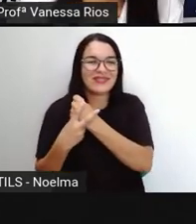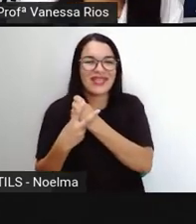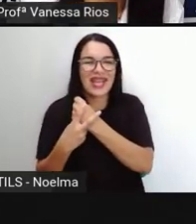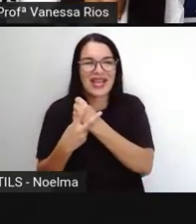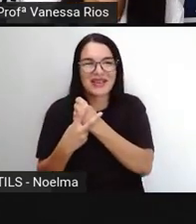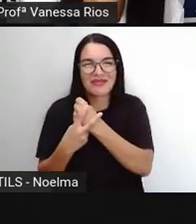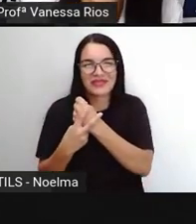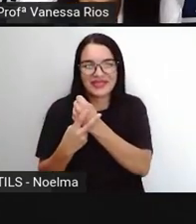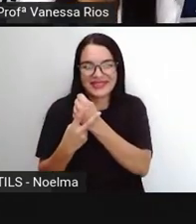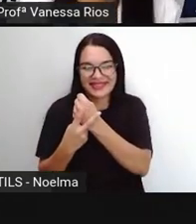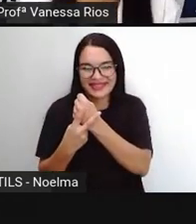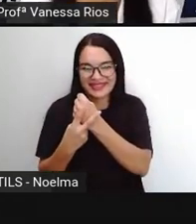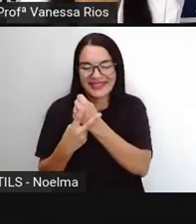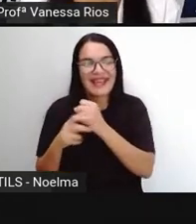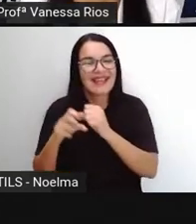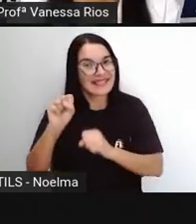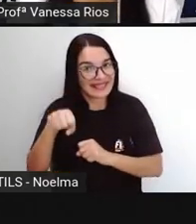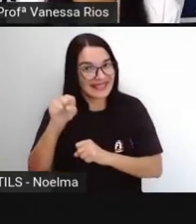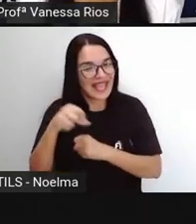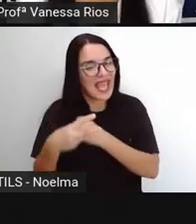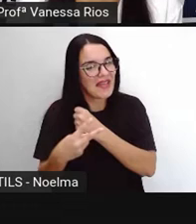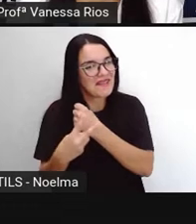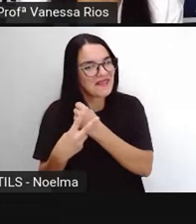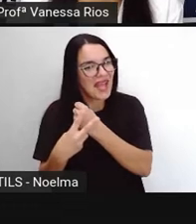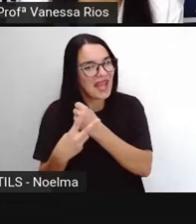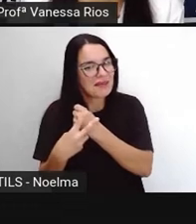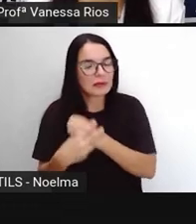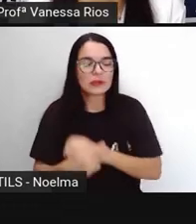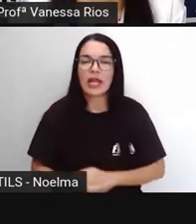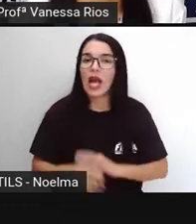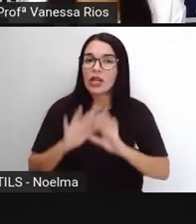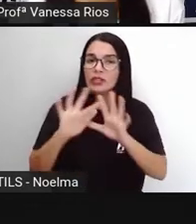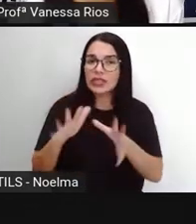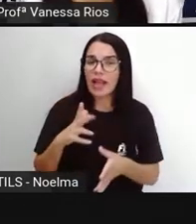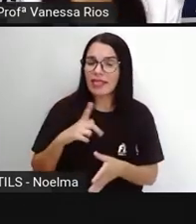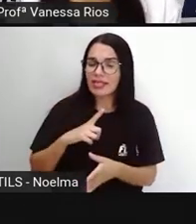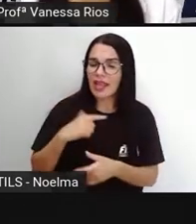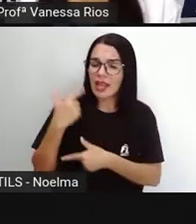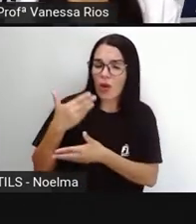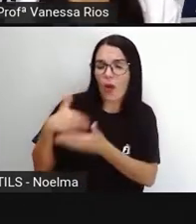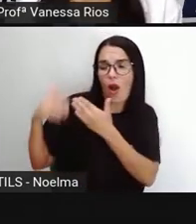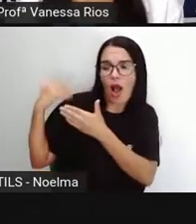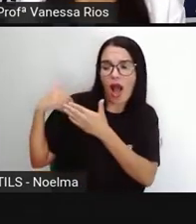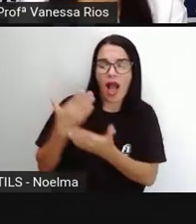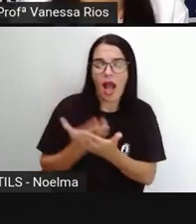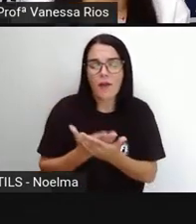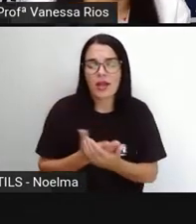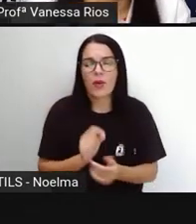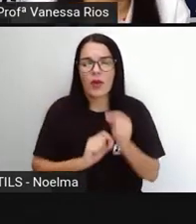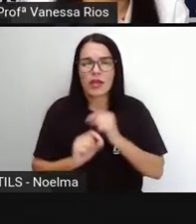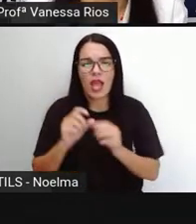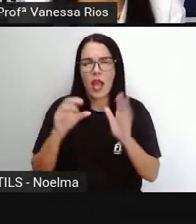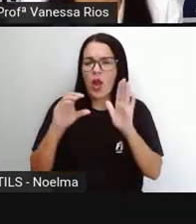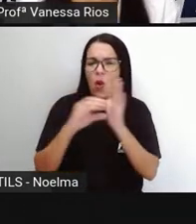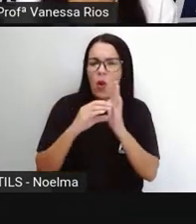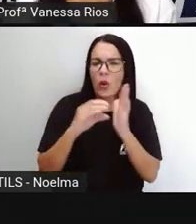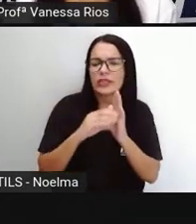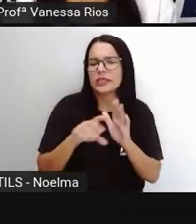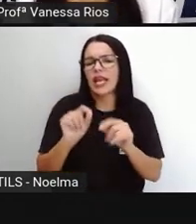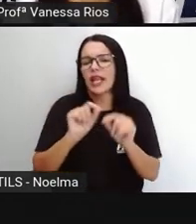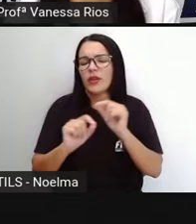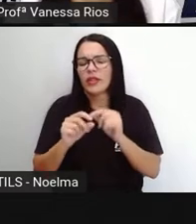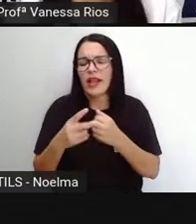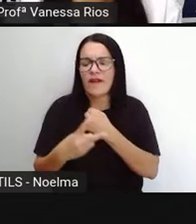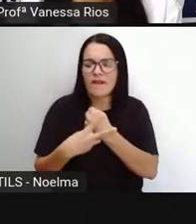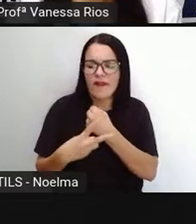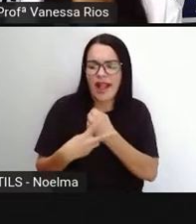verbos, isso mesmo. A gente já vem estudando aí em aulas anteriores o conceito de verbo, aplicação